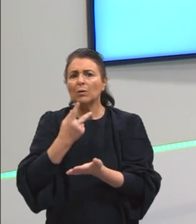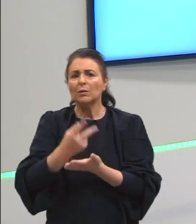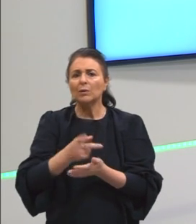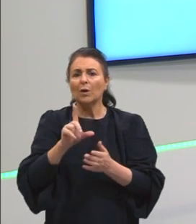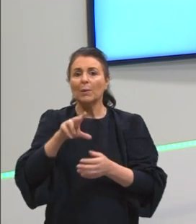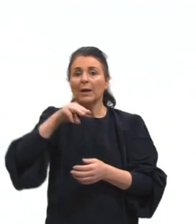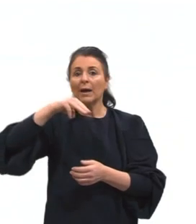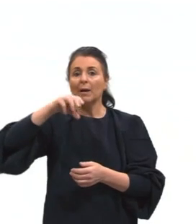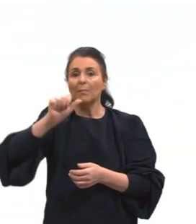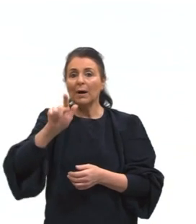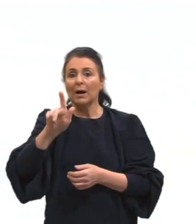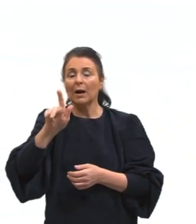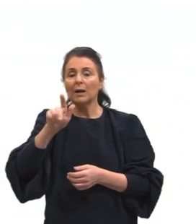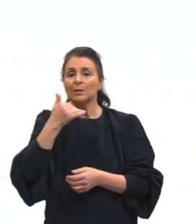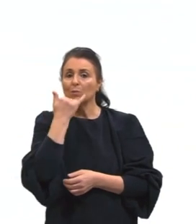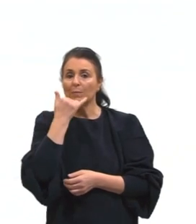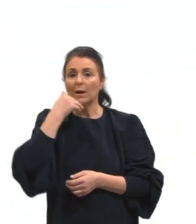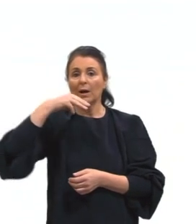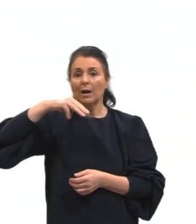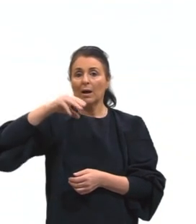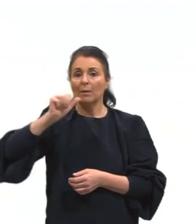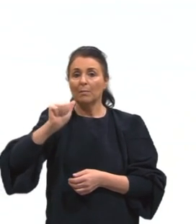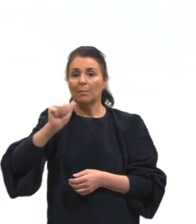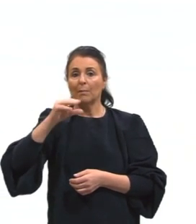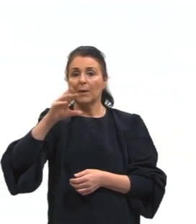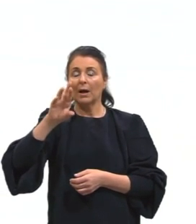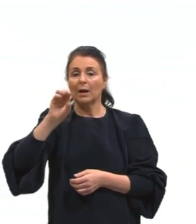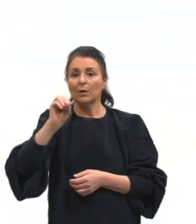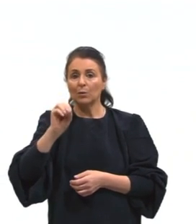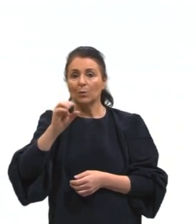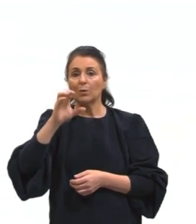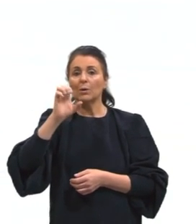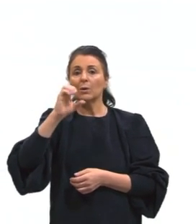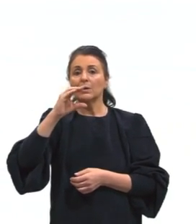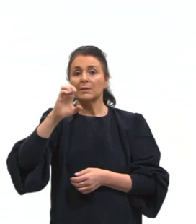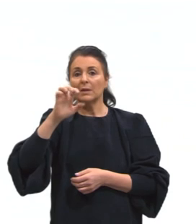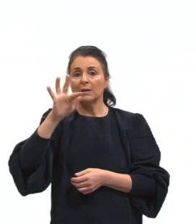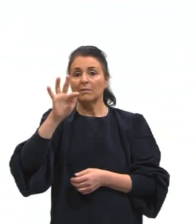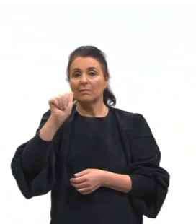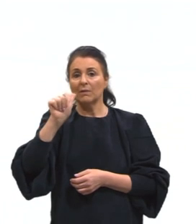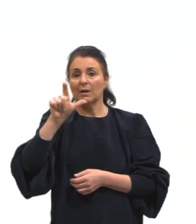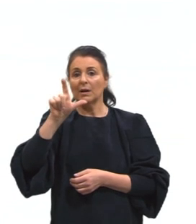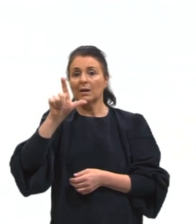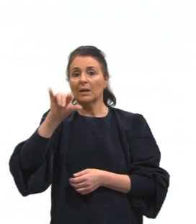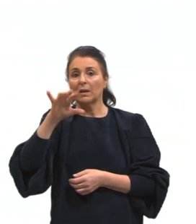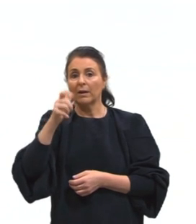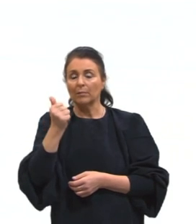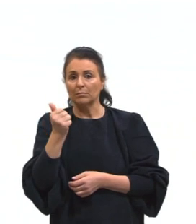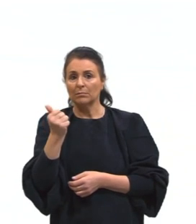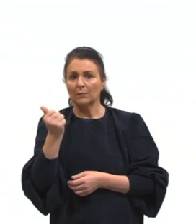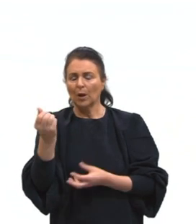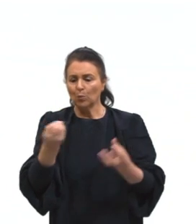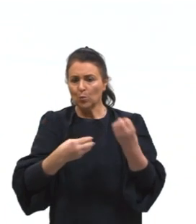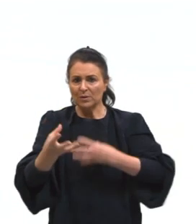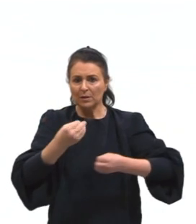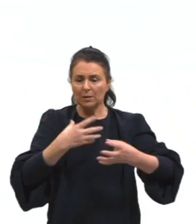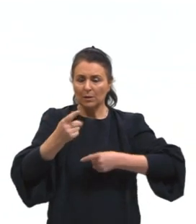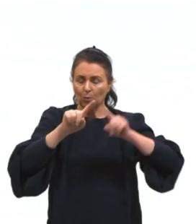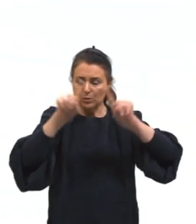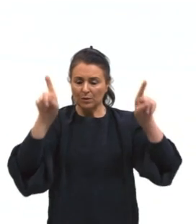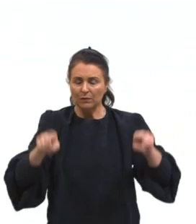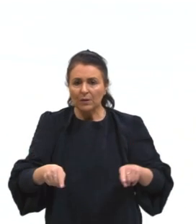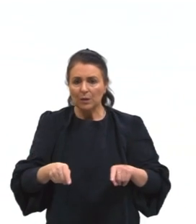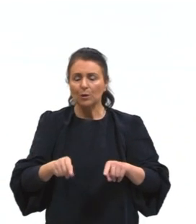de macrocefalia urbana, tá? É um fenômeno caracterizado, então, por essa concentração de serviços, atividades econômicas e,